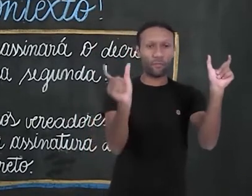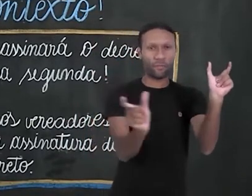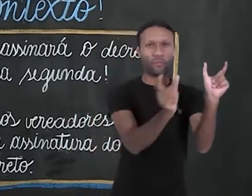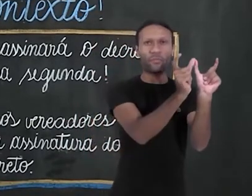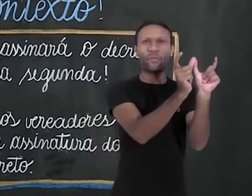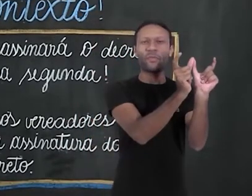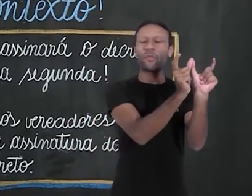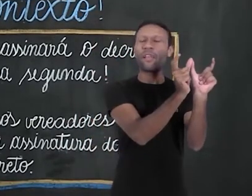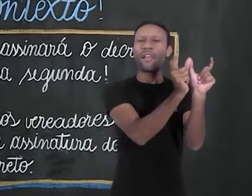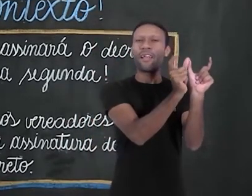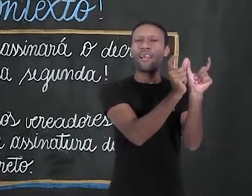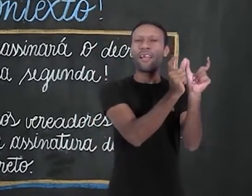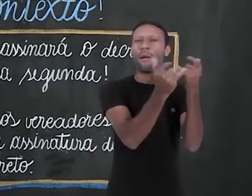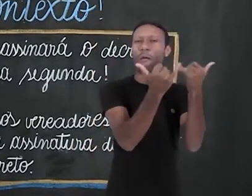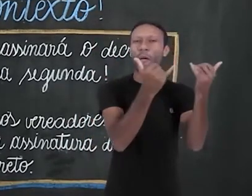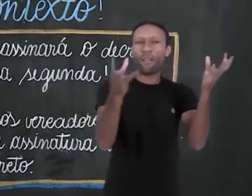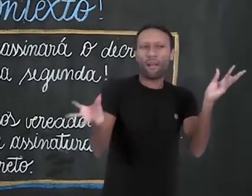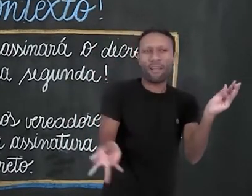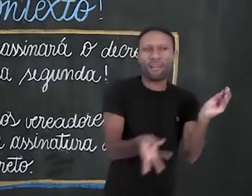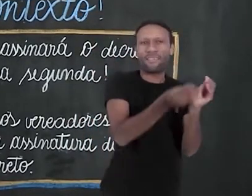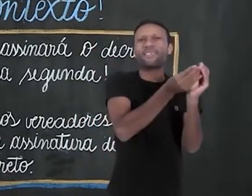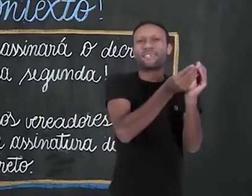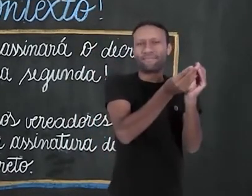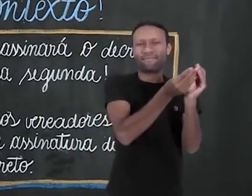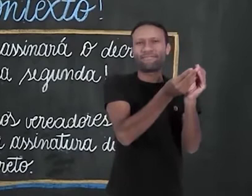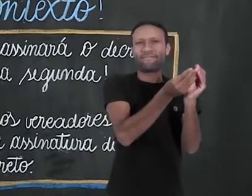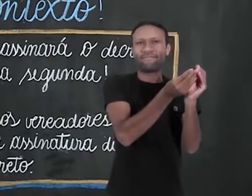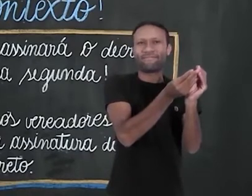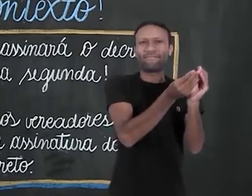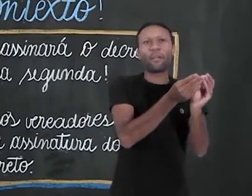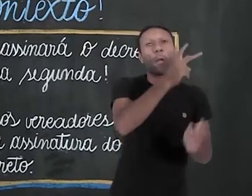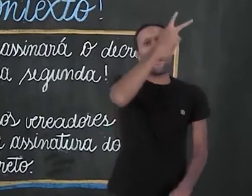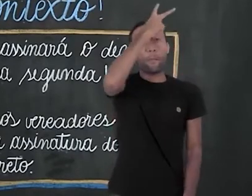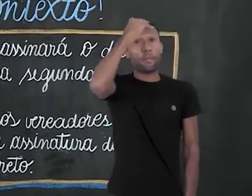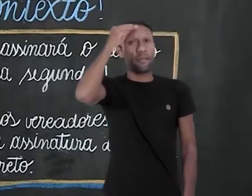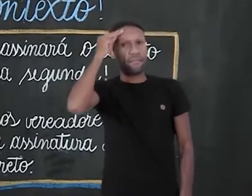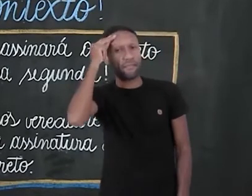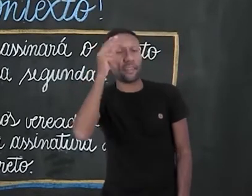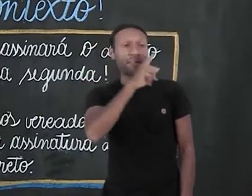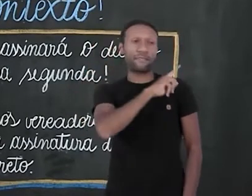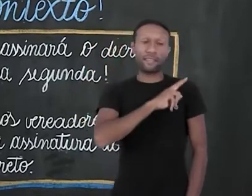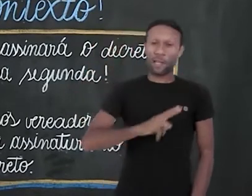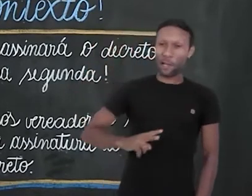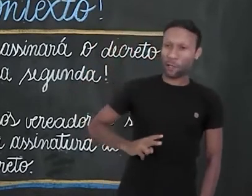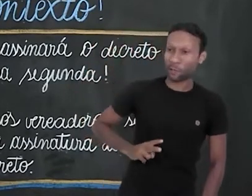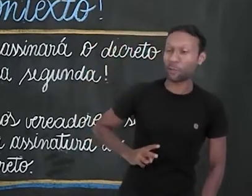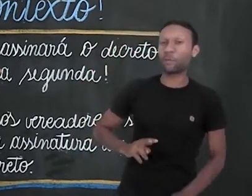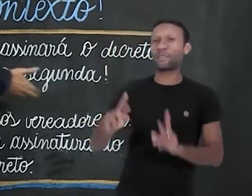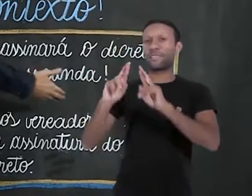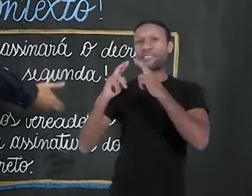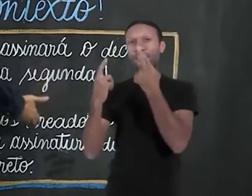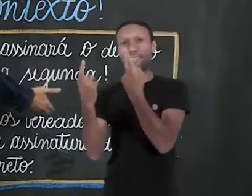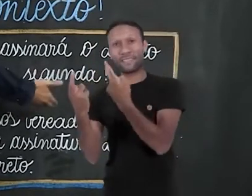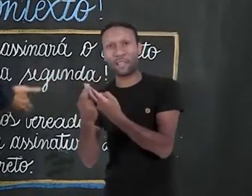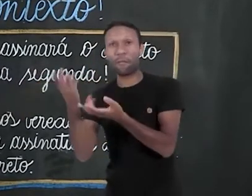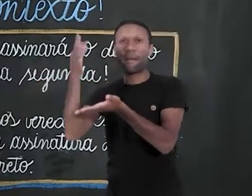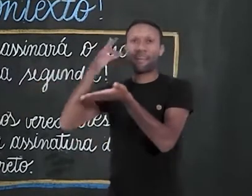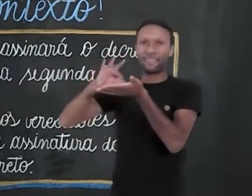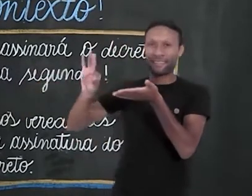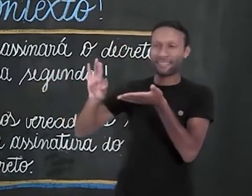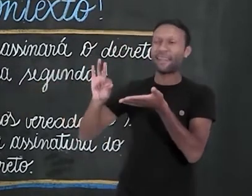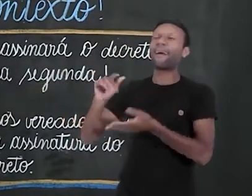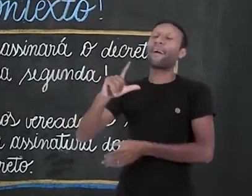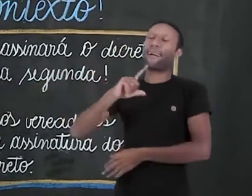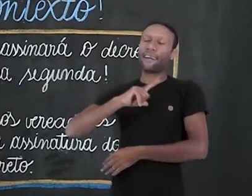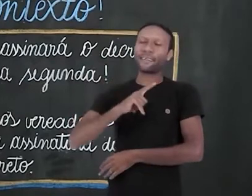enunciado. O prefeito e os vereadores se reunirão para a assinatura do decreto. Ou seja, existem dois elementos